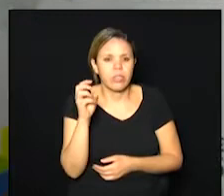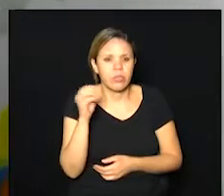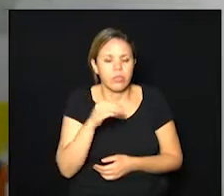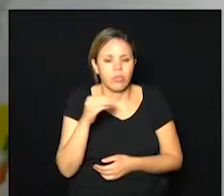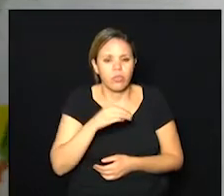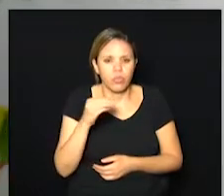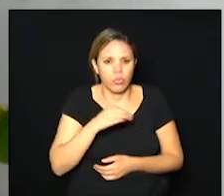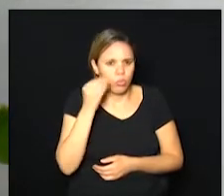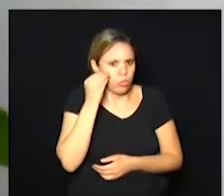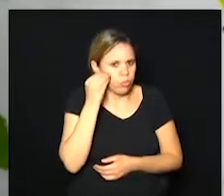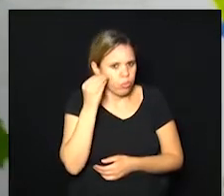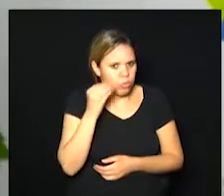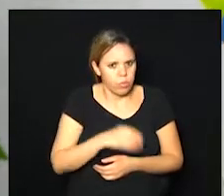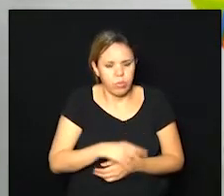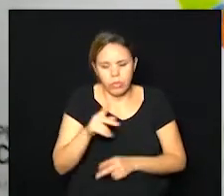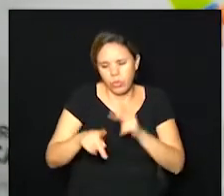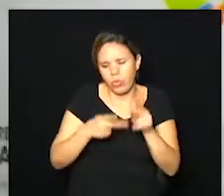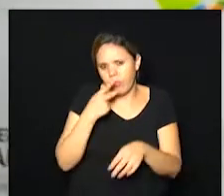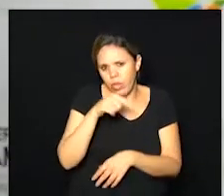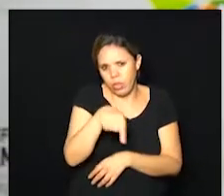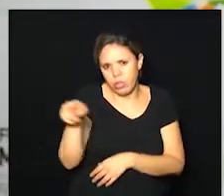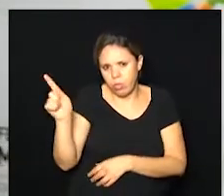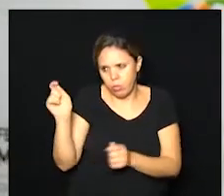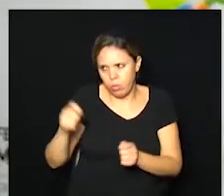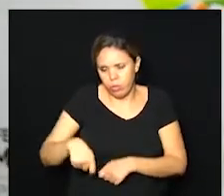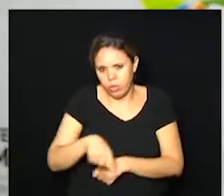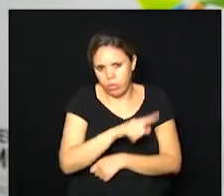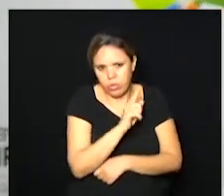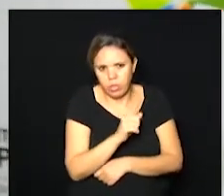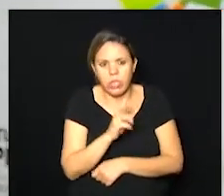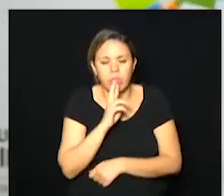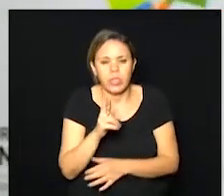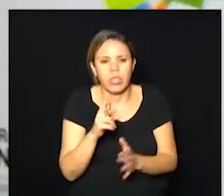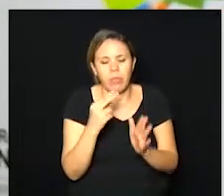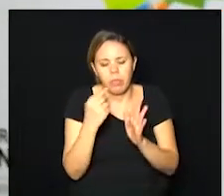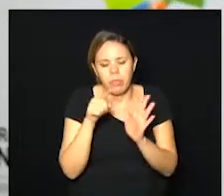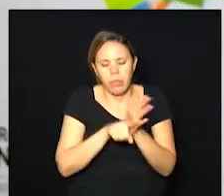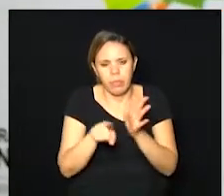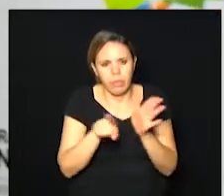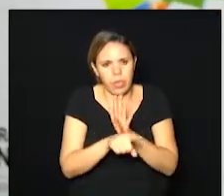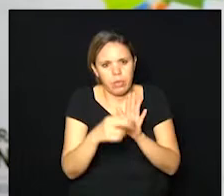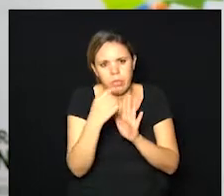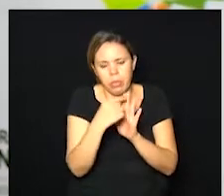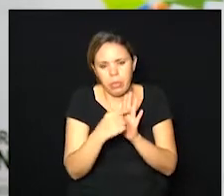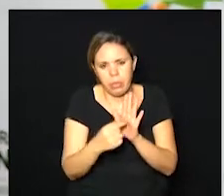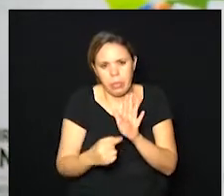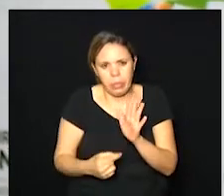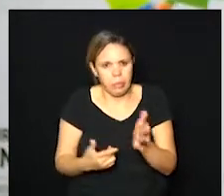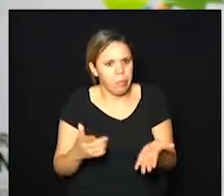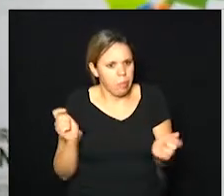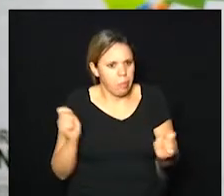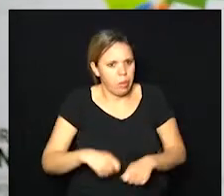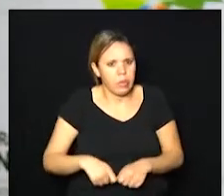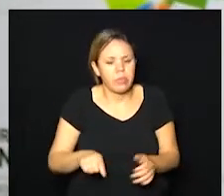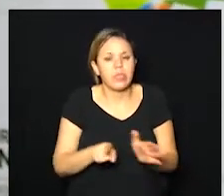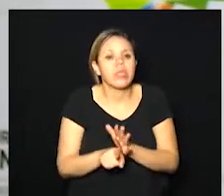quando está se pensando a pessoa fala senhora pode o senhor pode responder algumas perguntinhas posso aí pergunta para ela a senhora